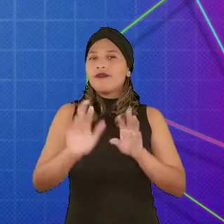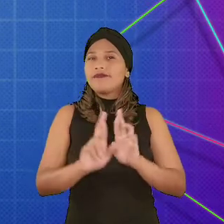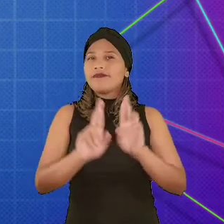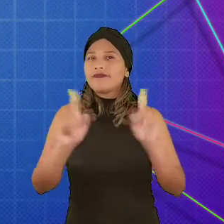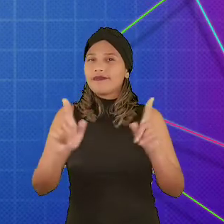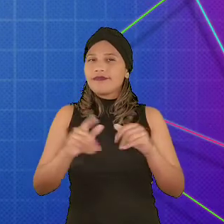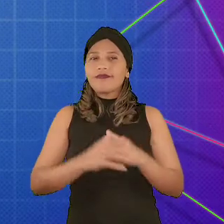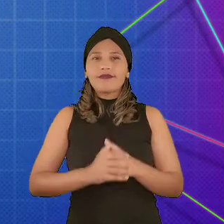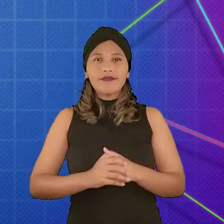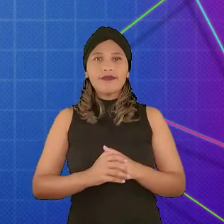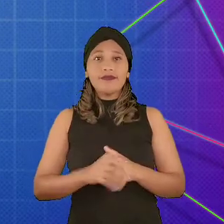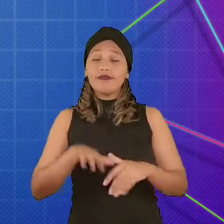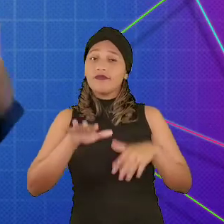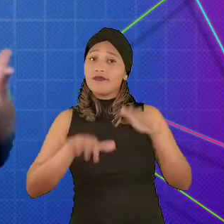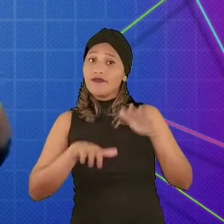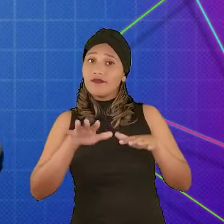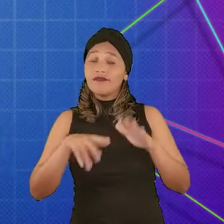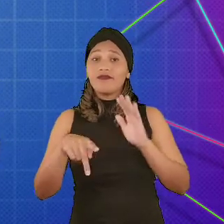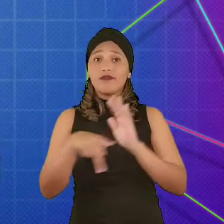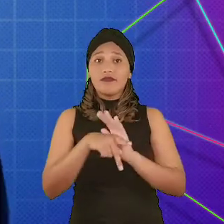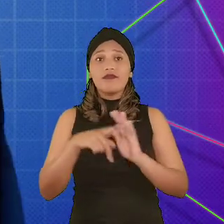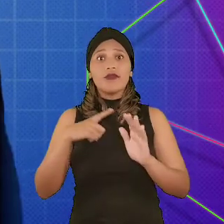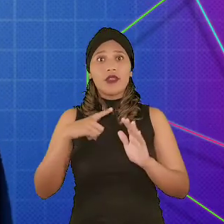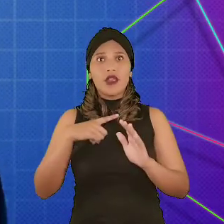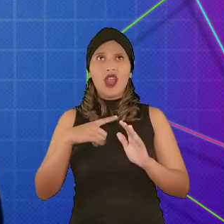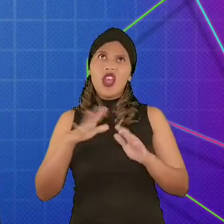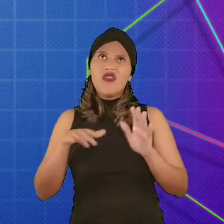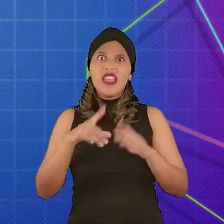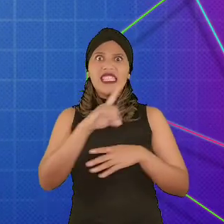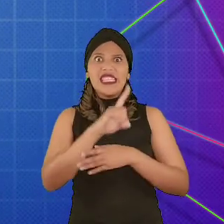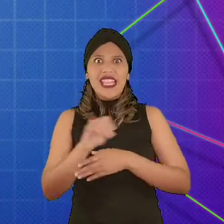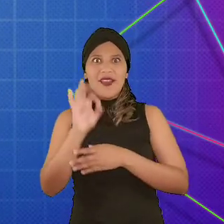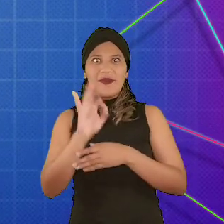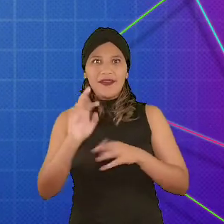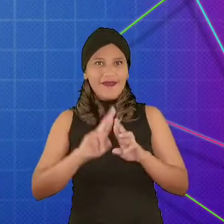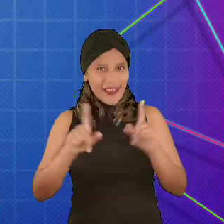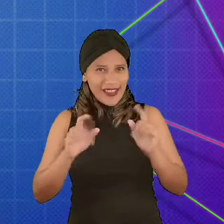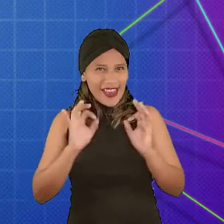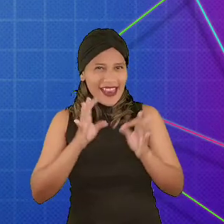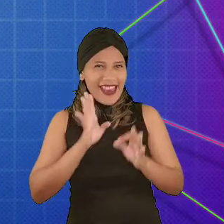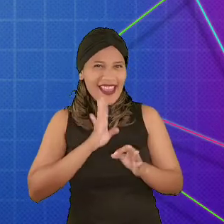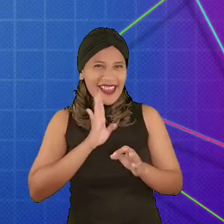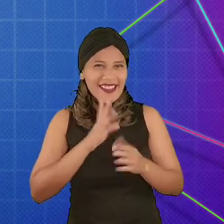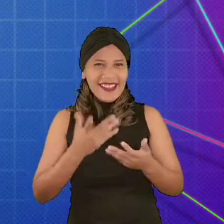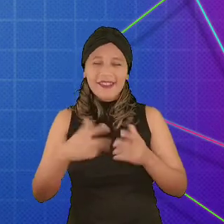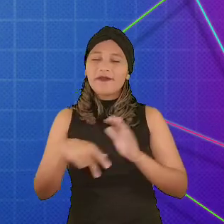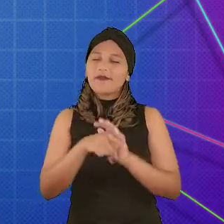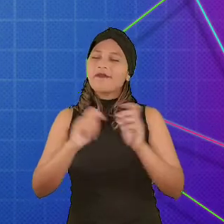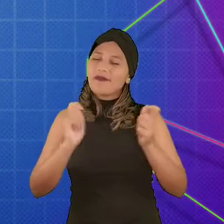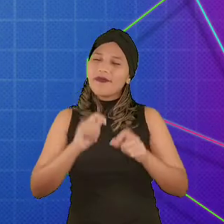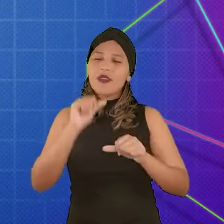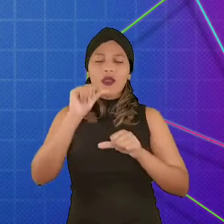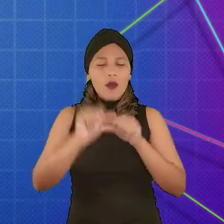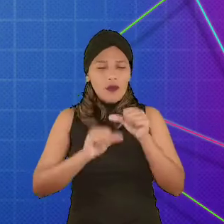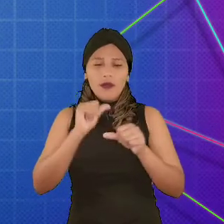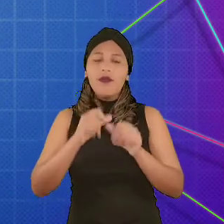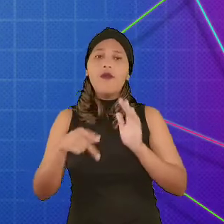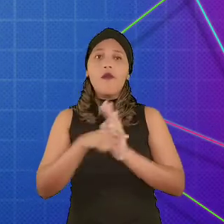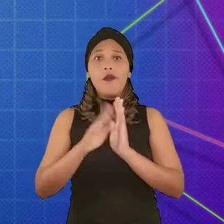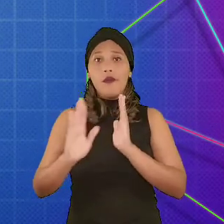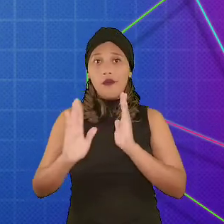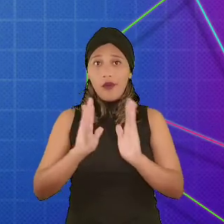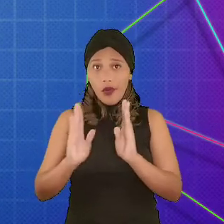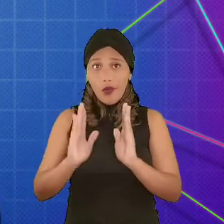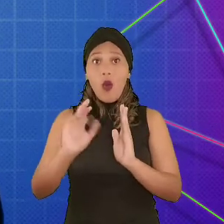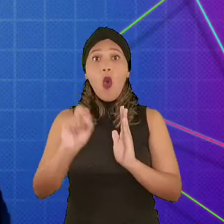diferente. Talvez até totalmente diferente. Legal, né? Um mod pode mudar parcialmente